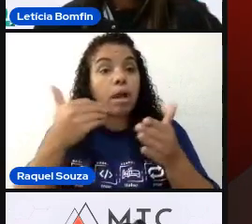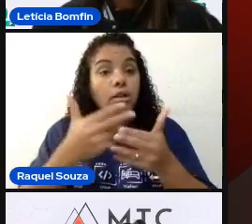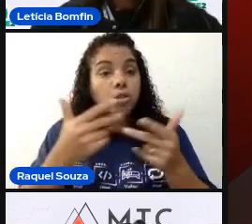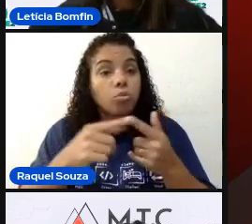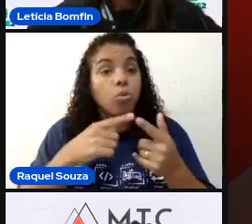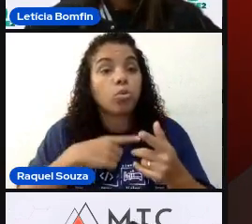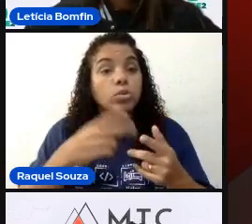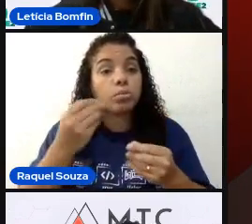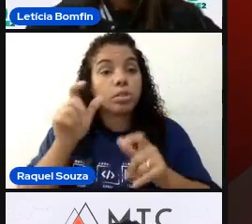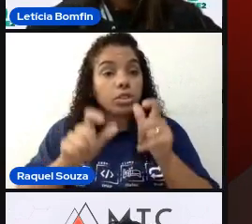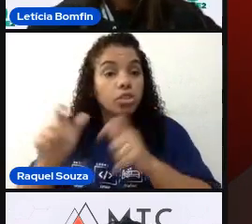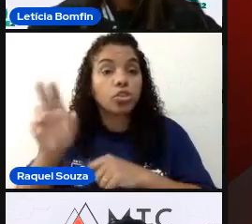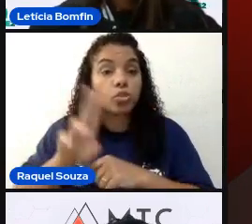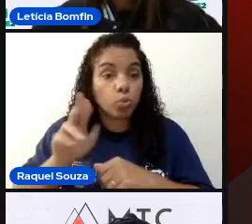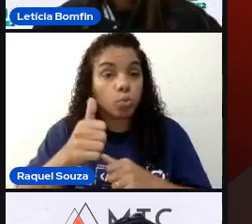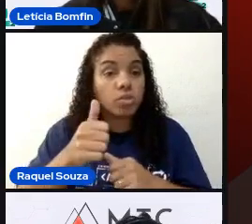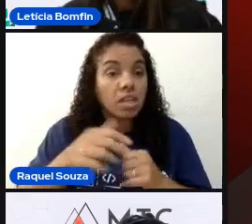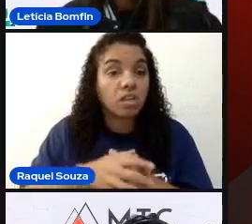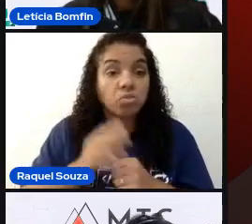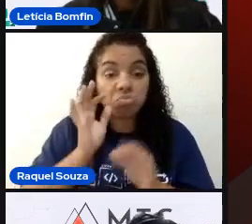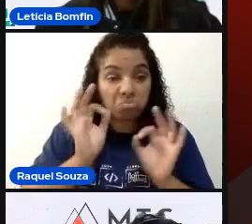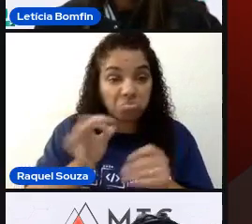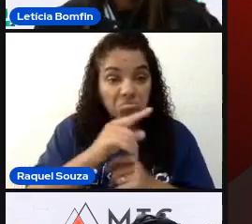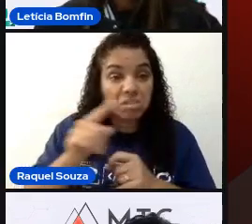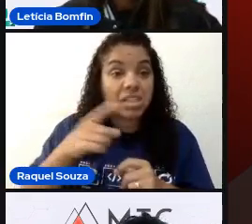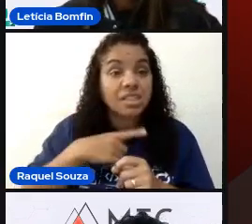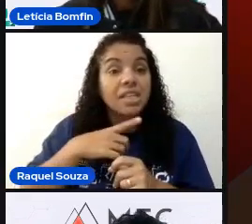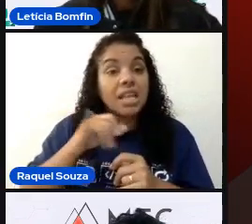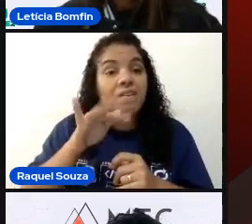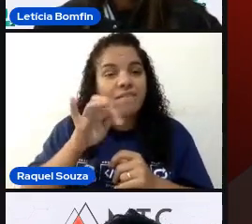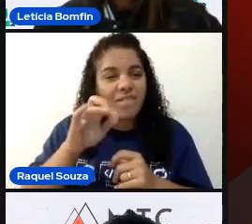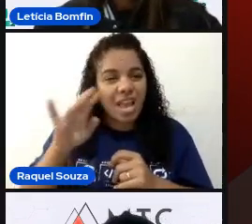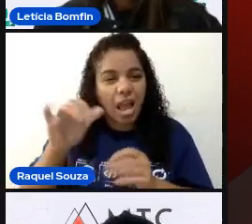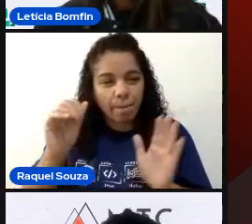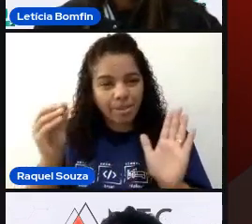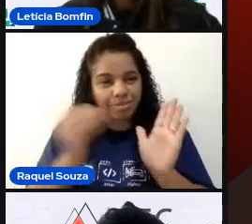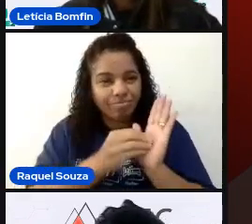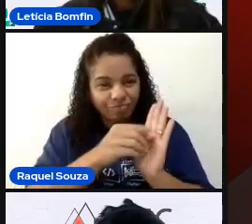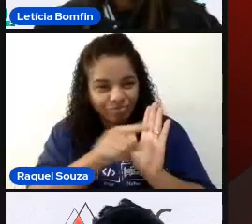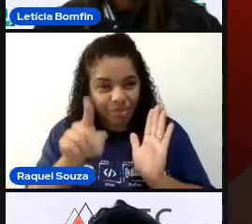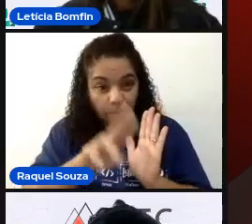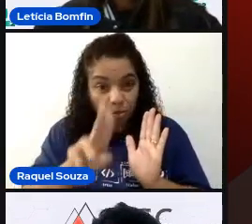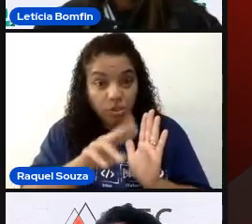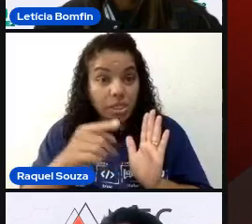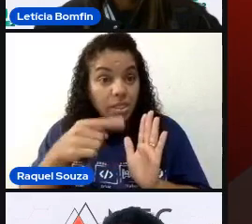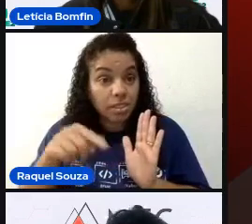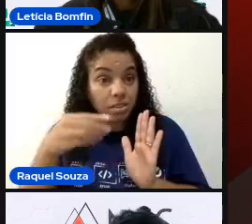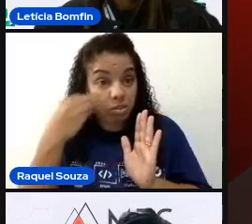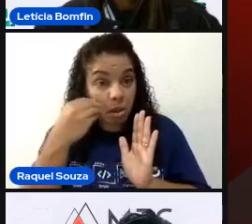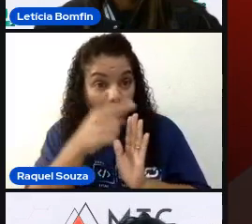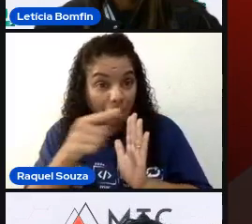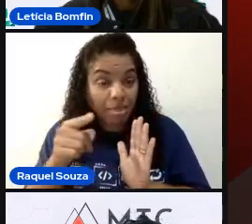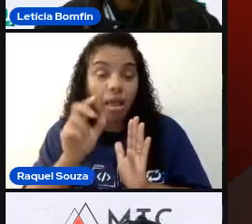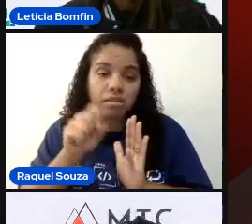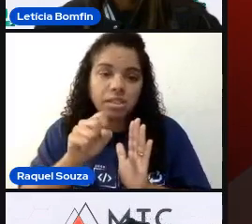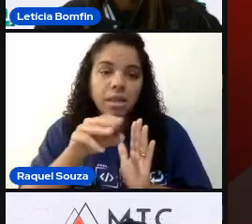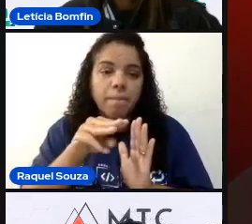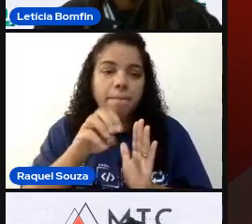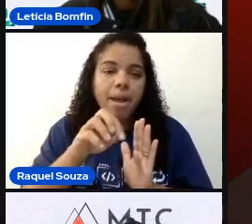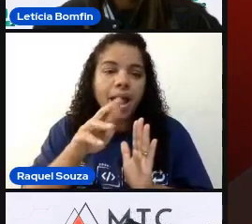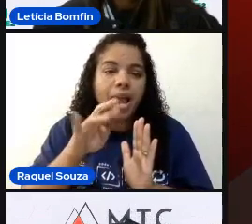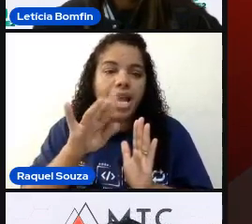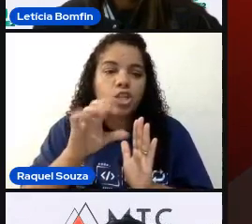gente usando. Então, com certeza, se tem uma das ferramentas que eu adicionaria para vocês experimentarem, com certeza seria o Maestro.